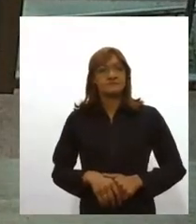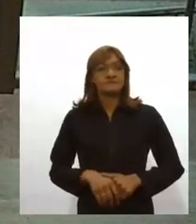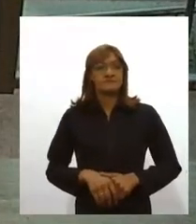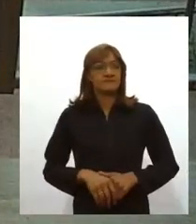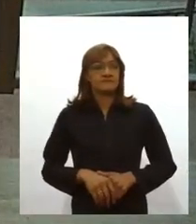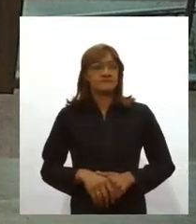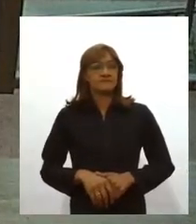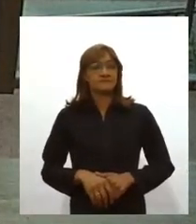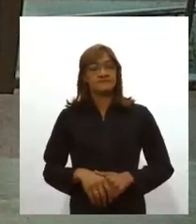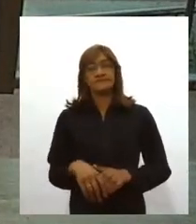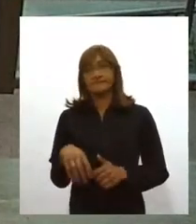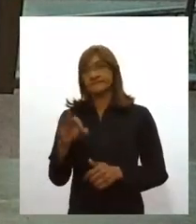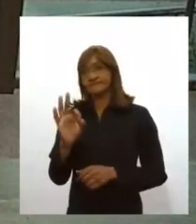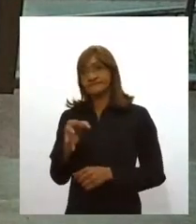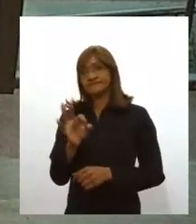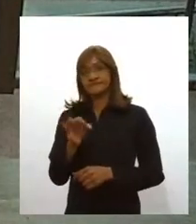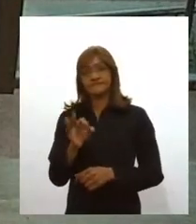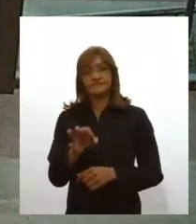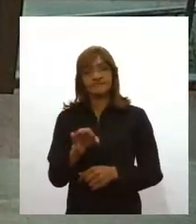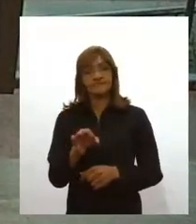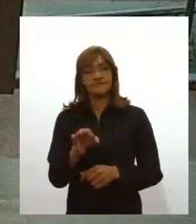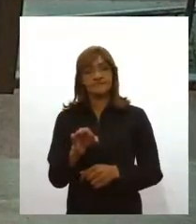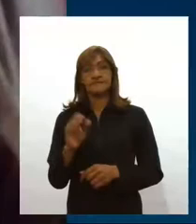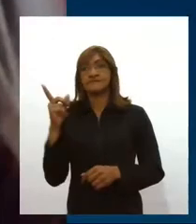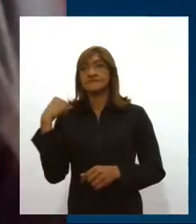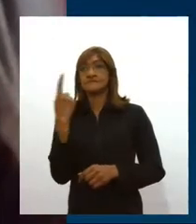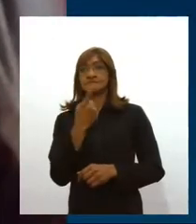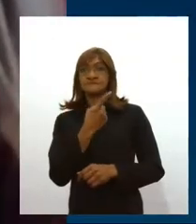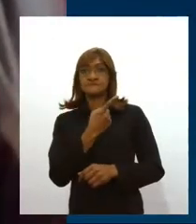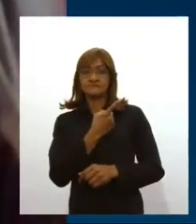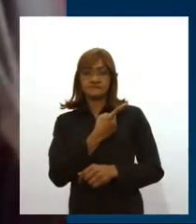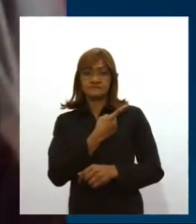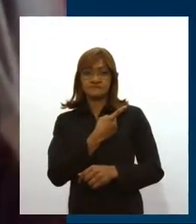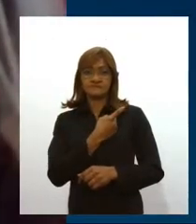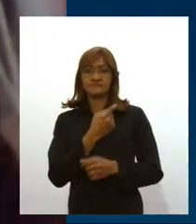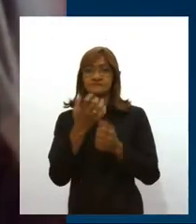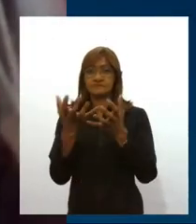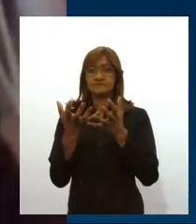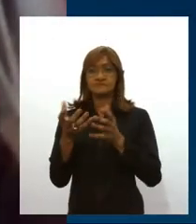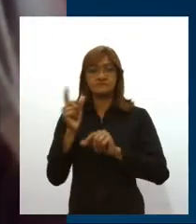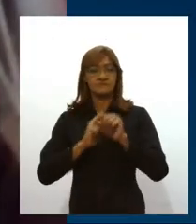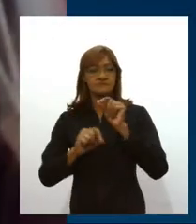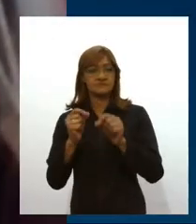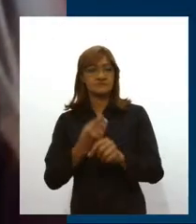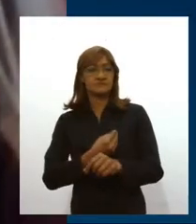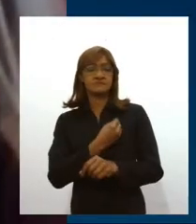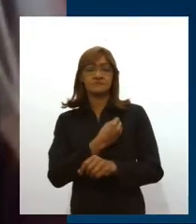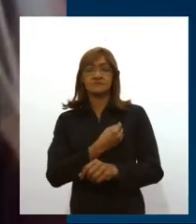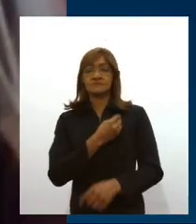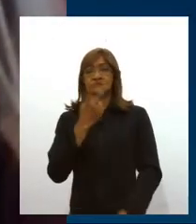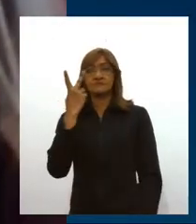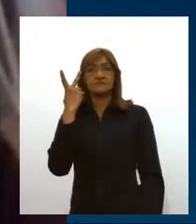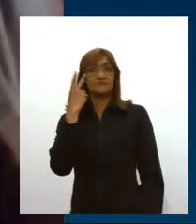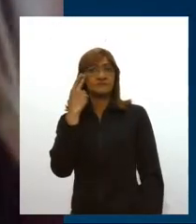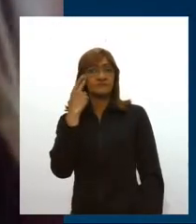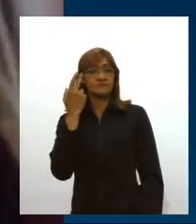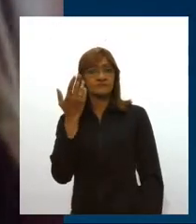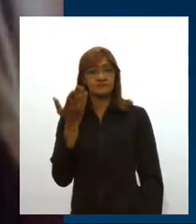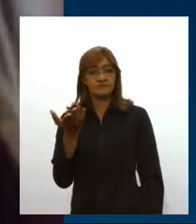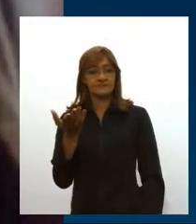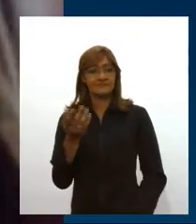Exato. Veja, todos nós queremos voltar à nossa vida normal, né? Ninguém quer ficar